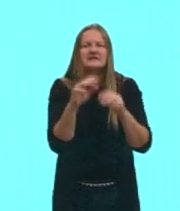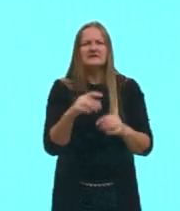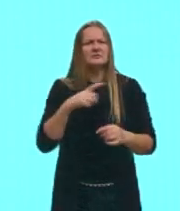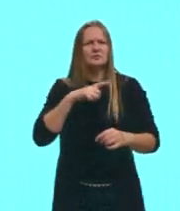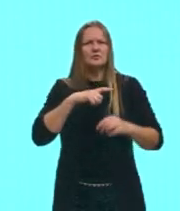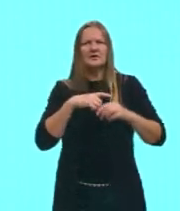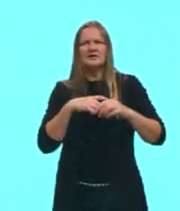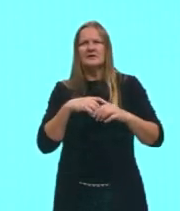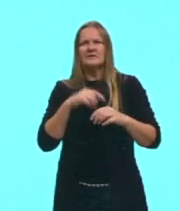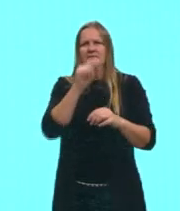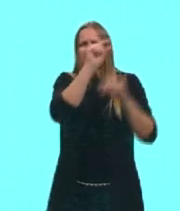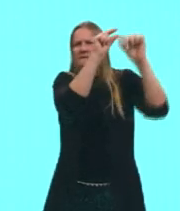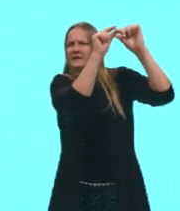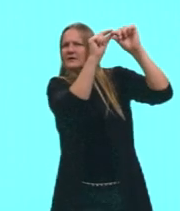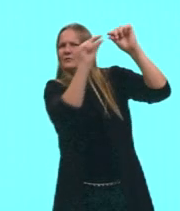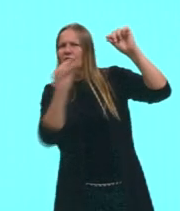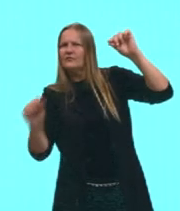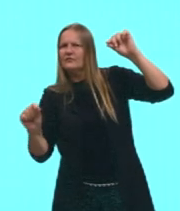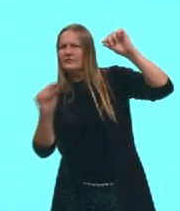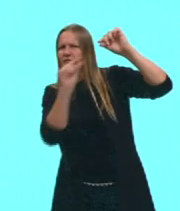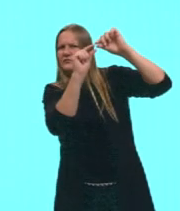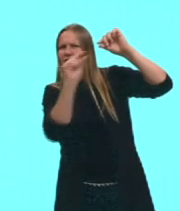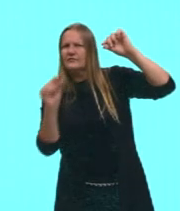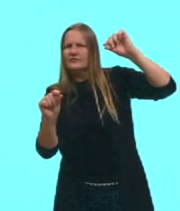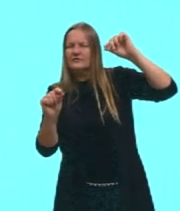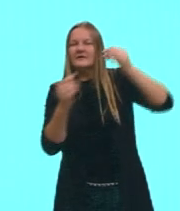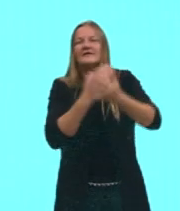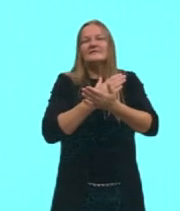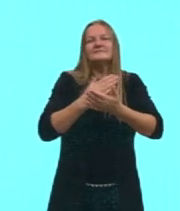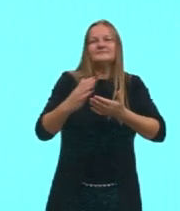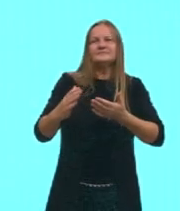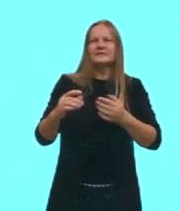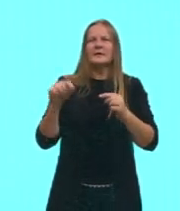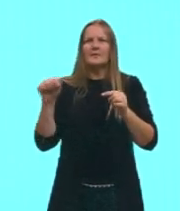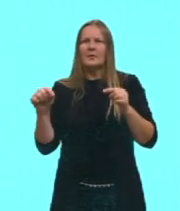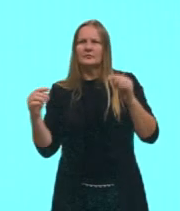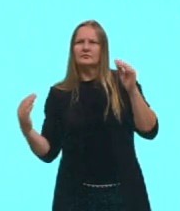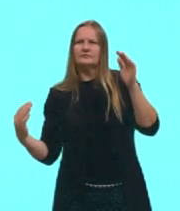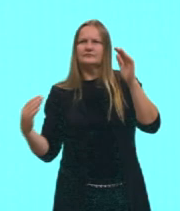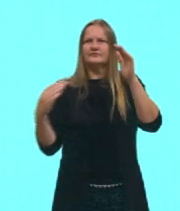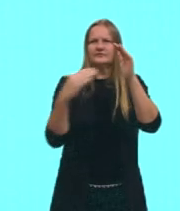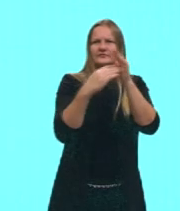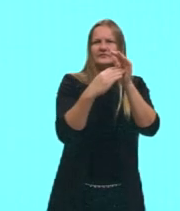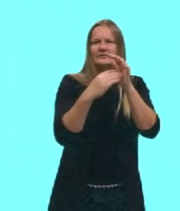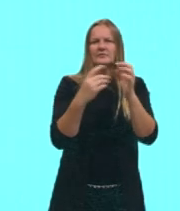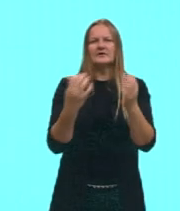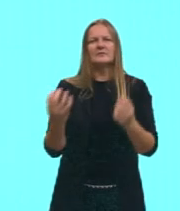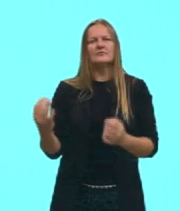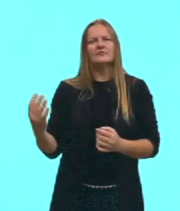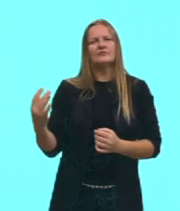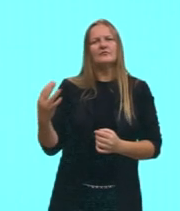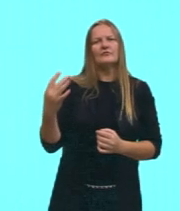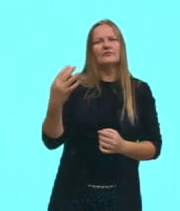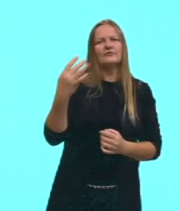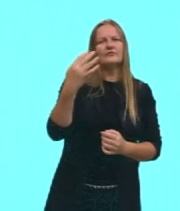nuvenzinha tão retinha assim, né, gurizada? Começando num ponto e vindo para outro, né? Não tem, não existe,